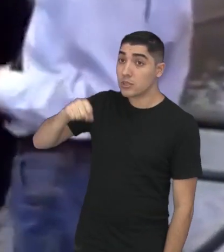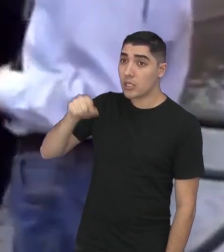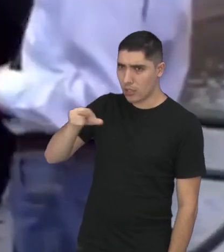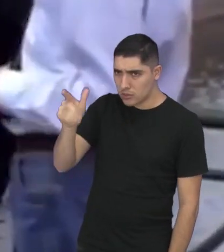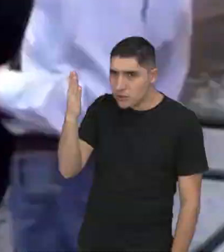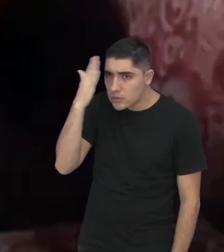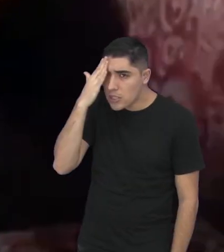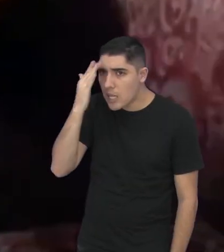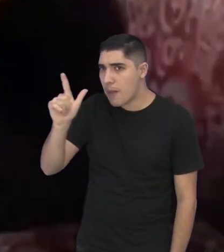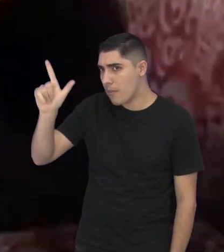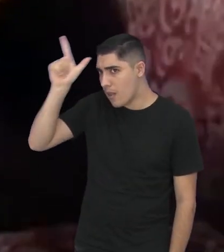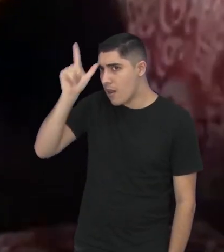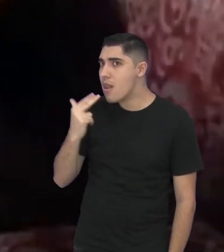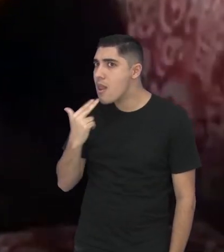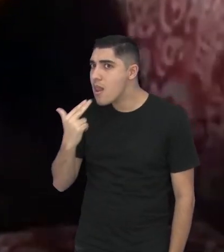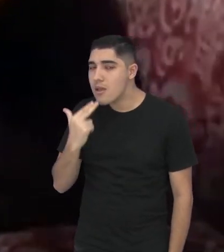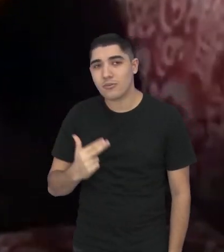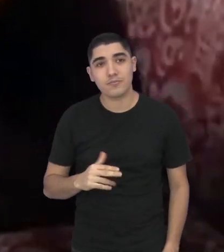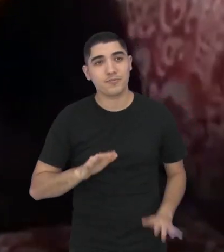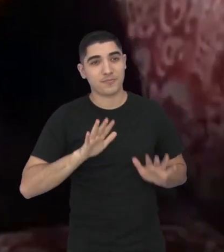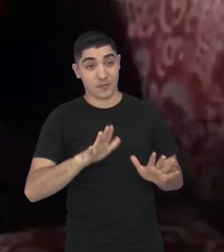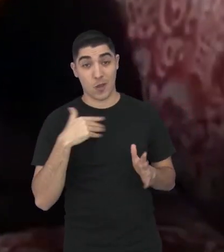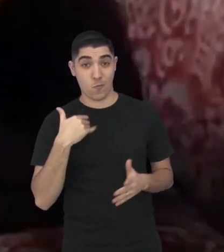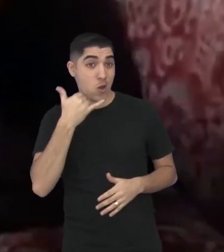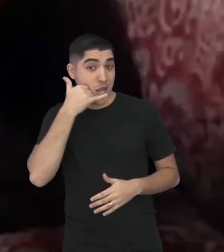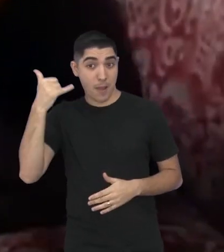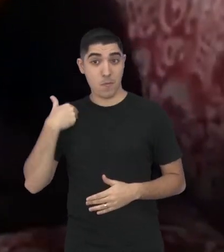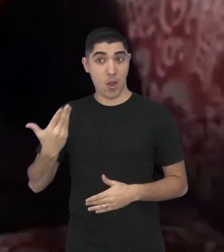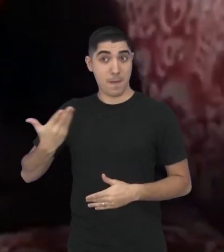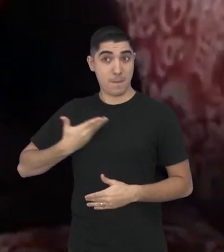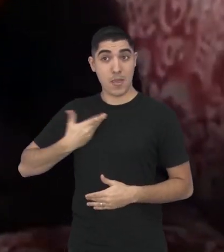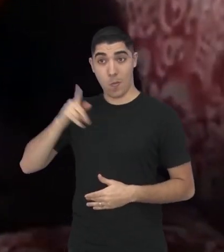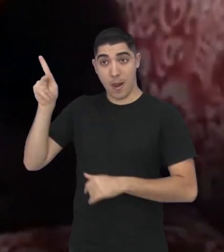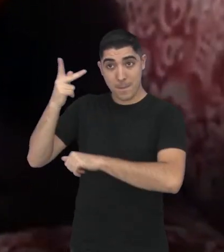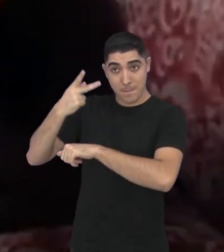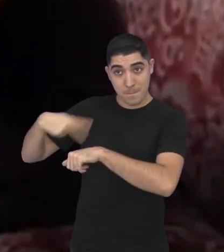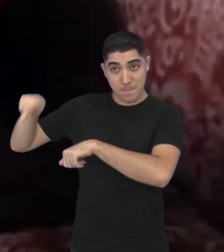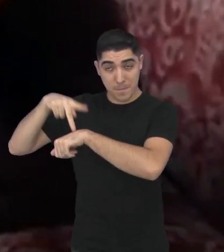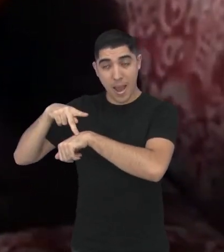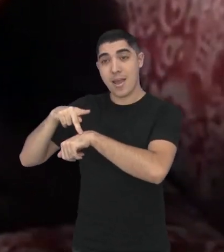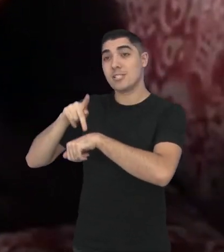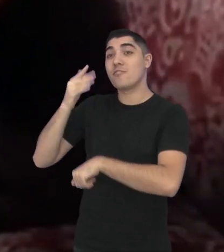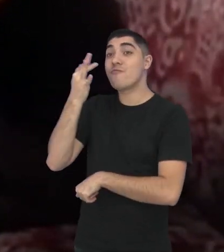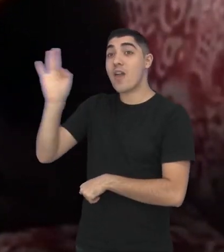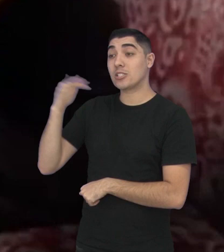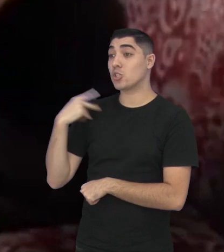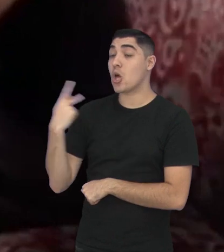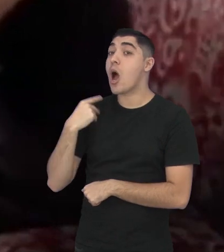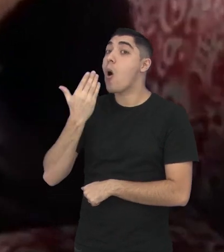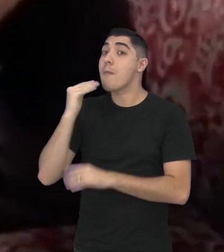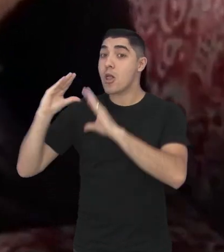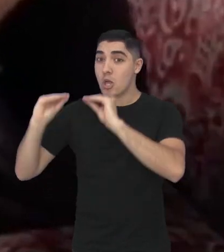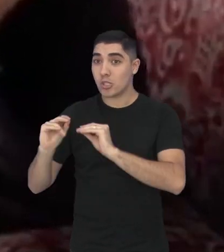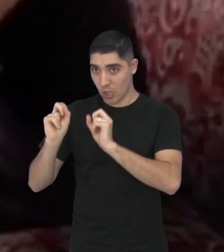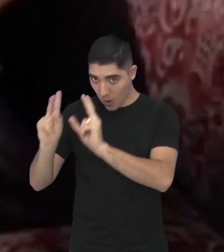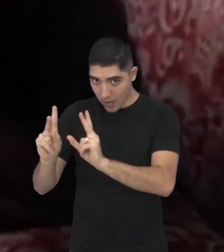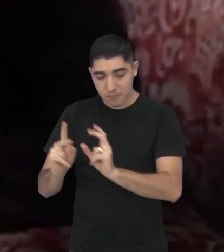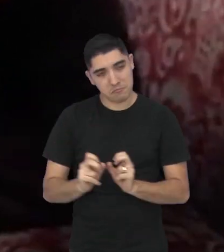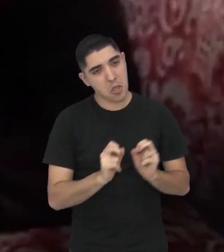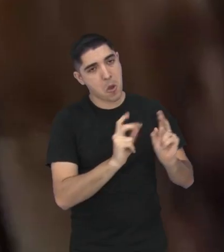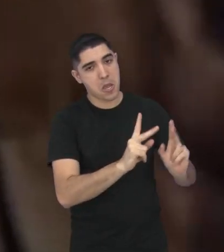inglês para a mudança. Agora eu vou chamar meu irmão em Paris, onde eu vou fazer com almoço em 8 horas. Ok? Ok.